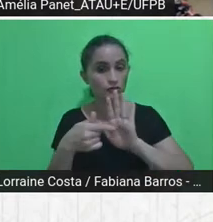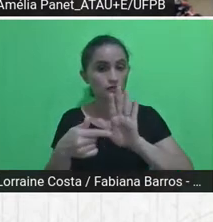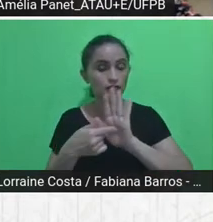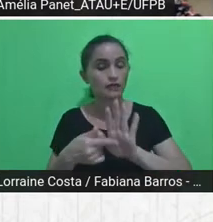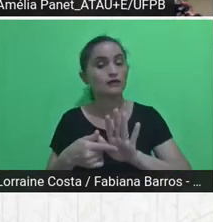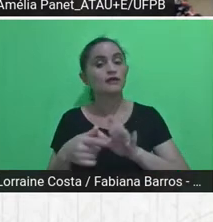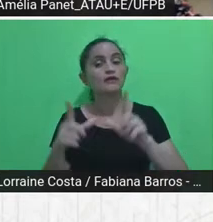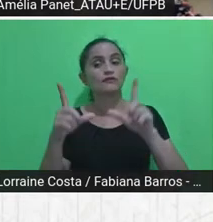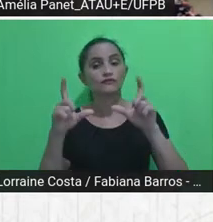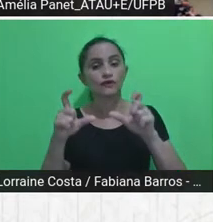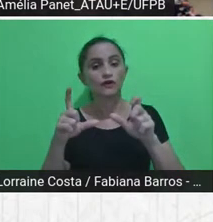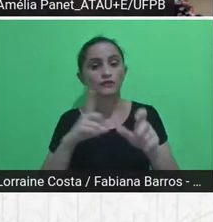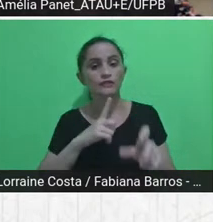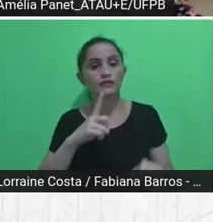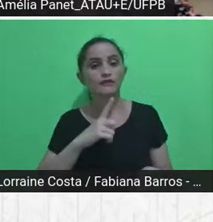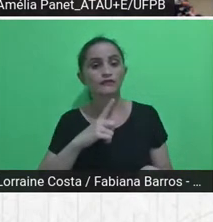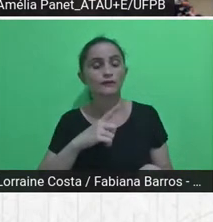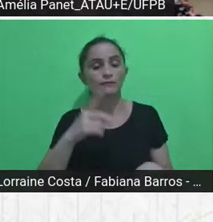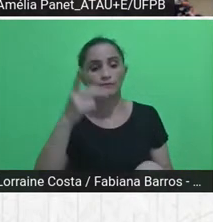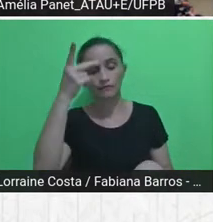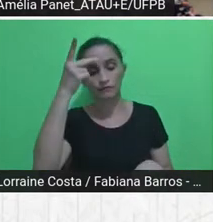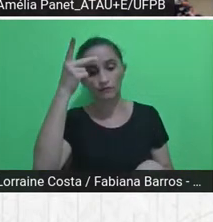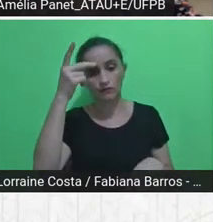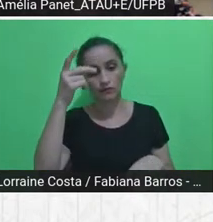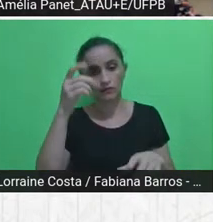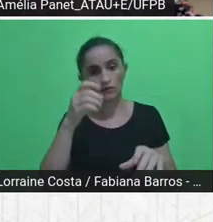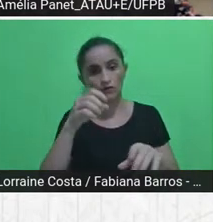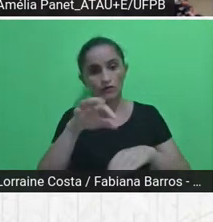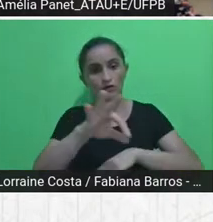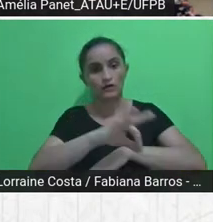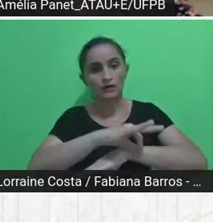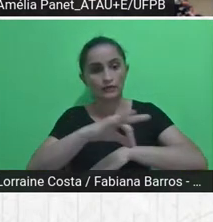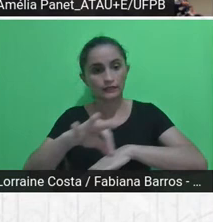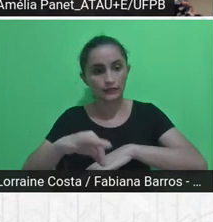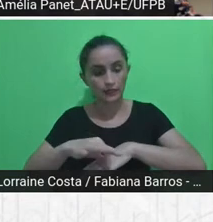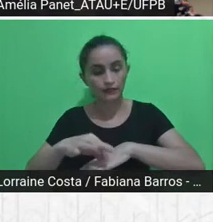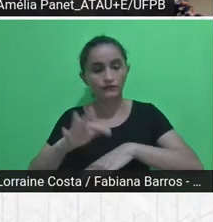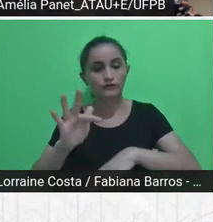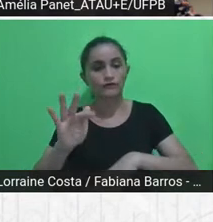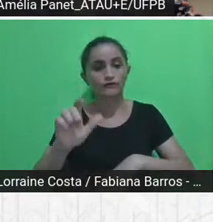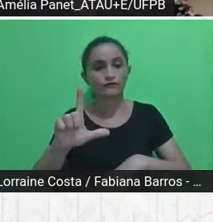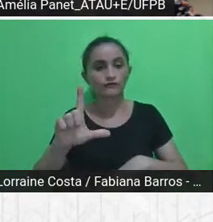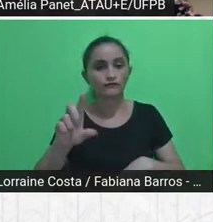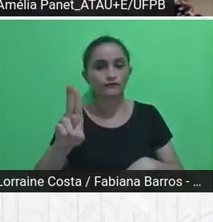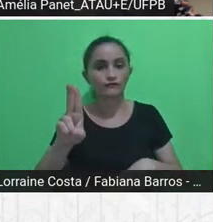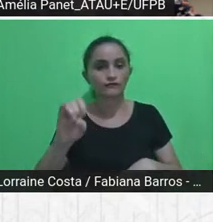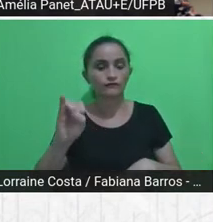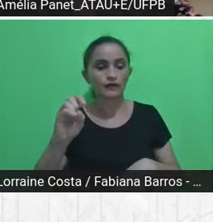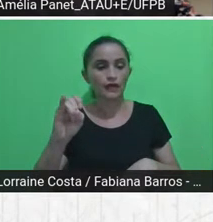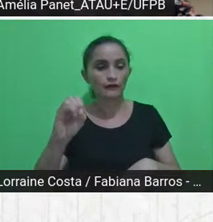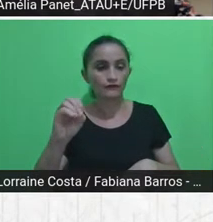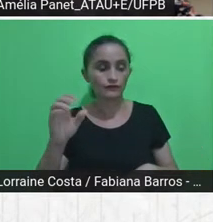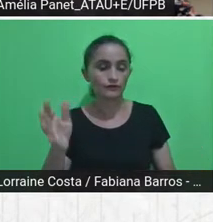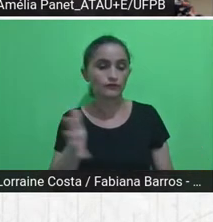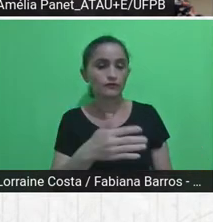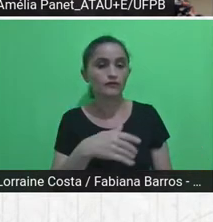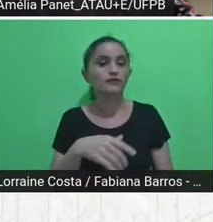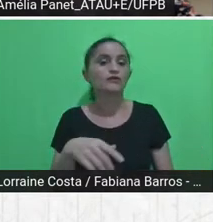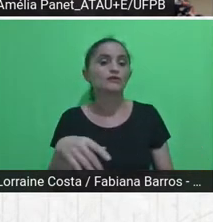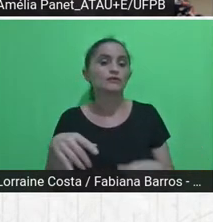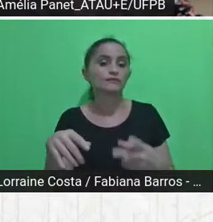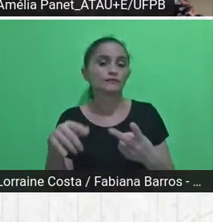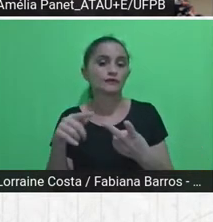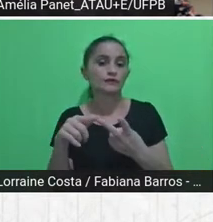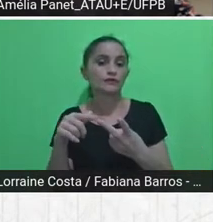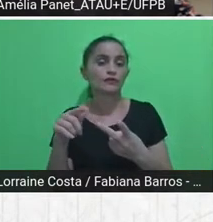cofundador do Trama, o arquiteto Flávio Tavares, que foi o secretário de planejamento de Conde, ao lado a prefeita